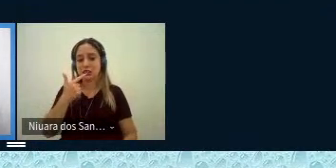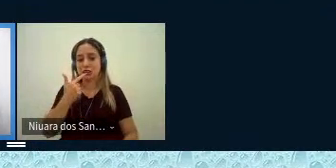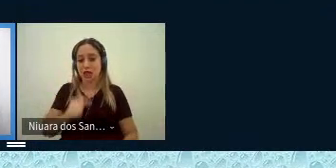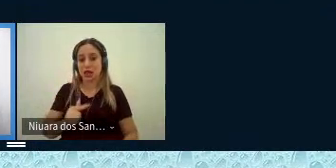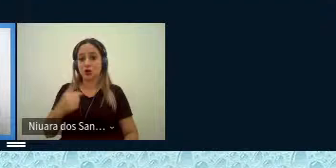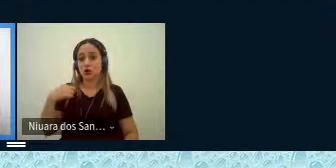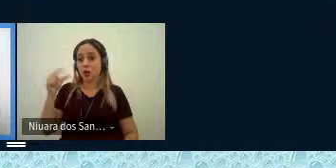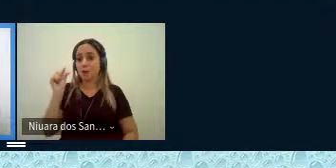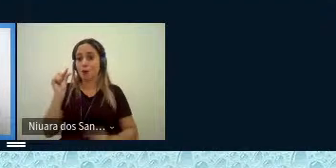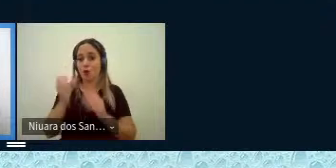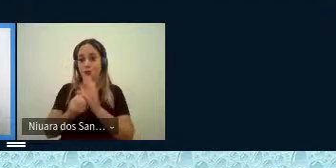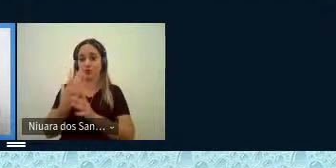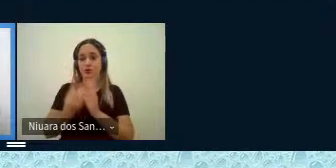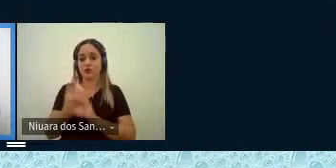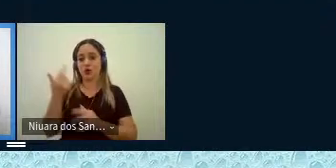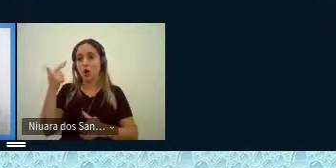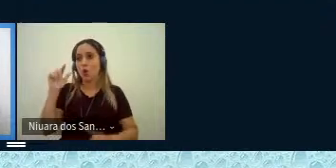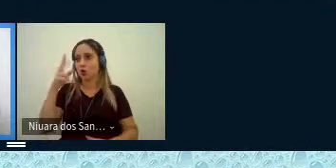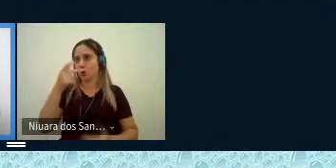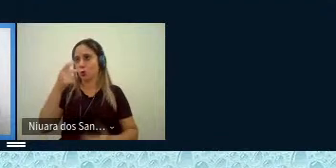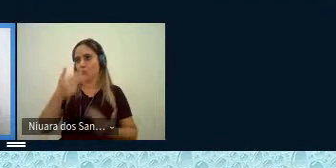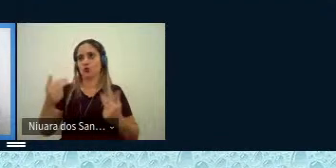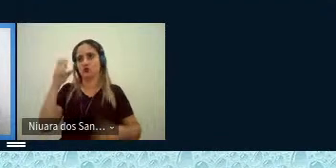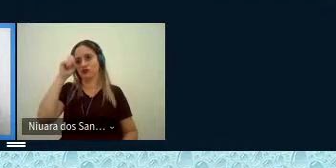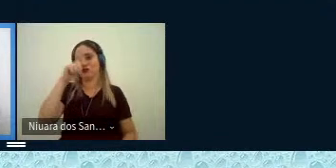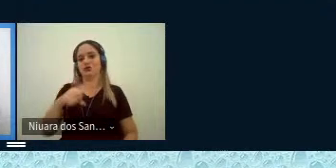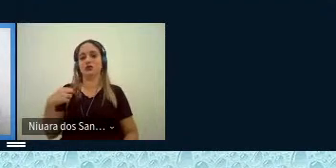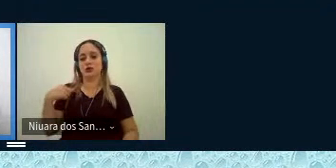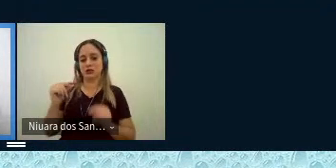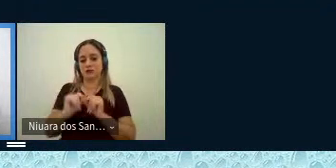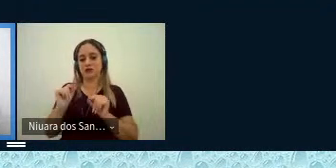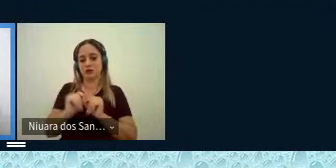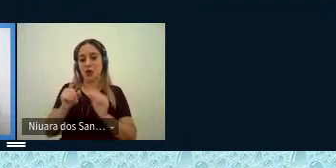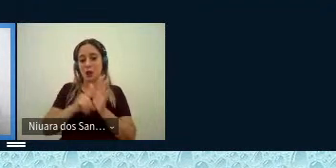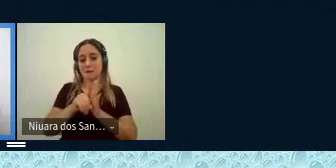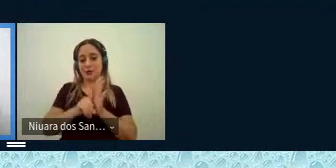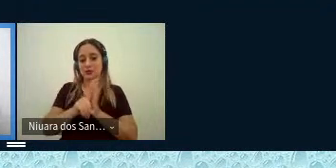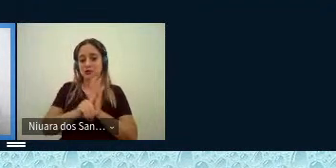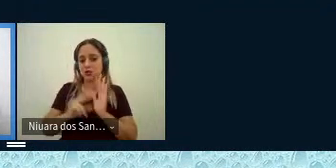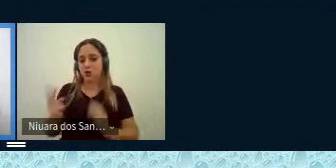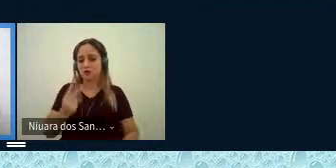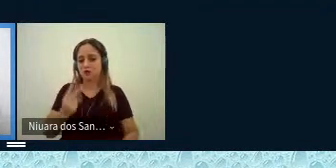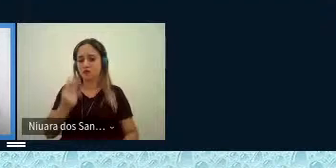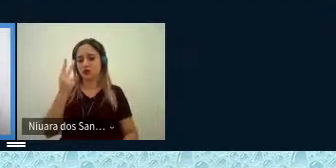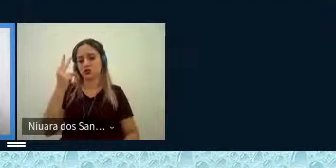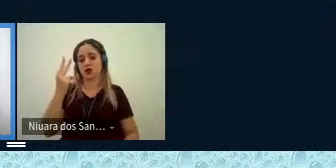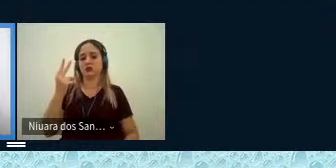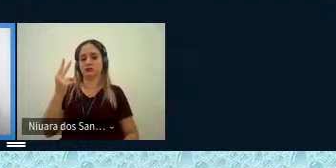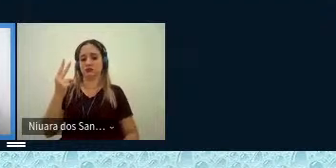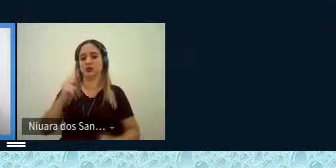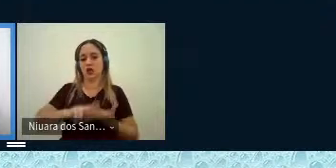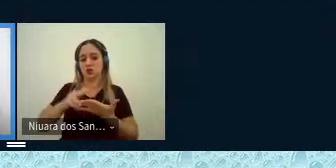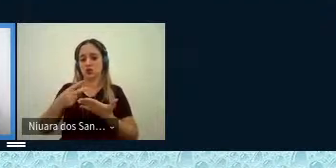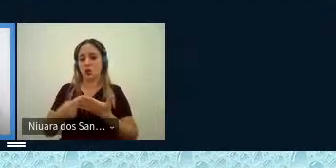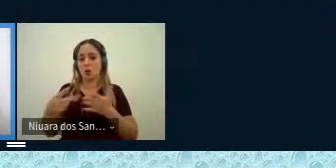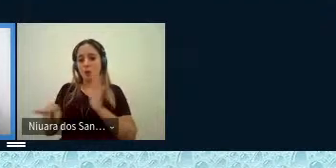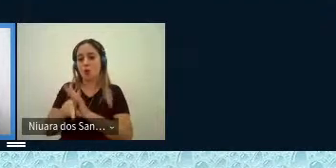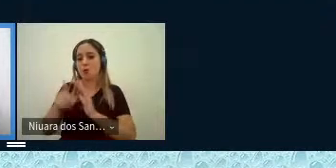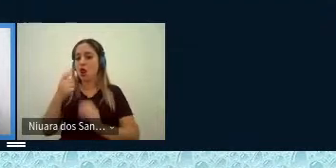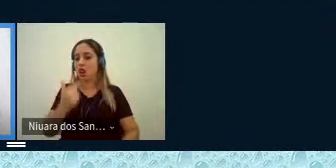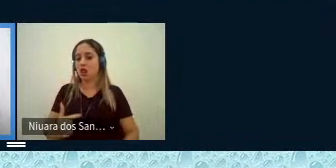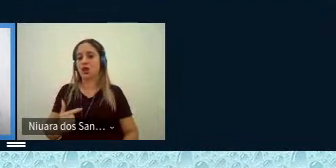um outro desafio ter que fazer uma pesquisa que valorizasse a tradução da própria língua